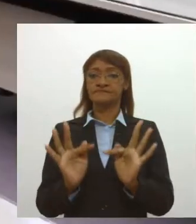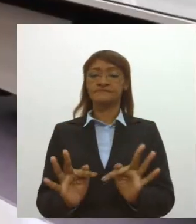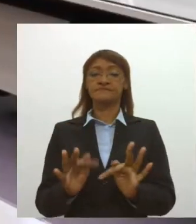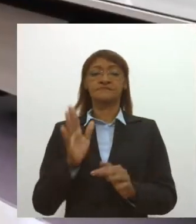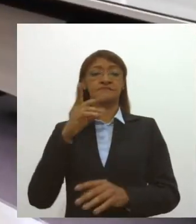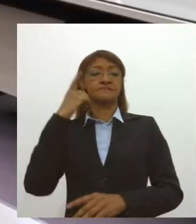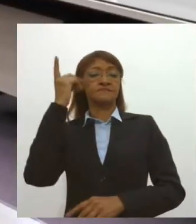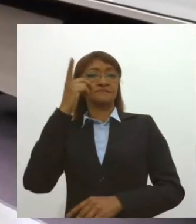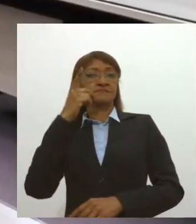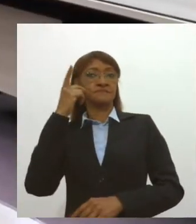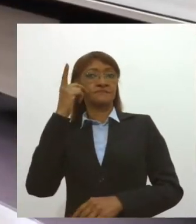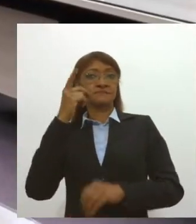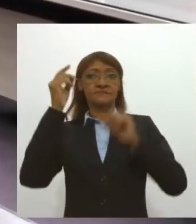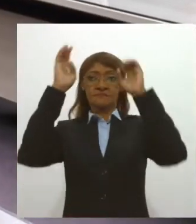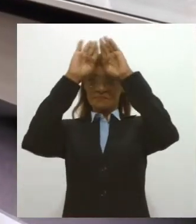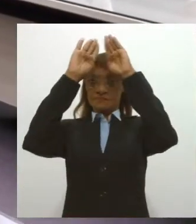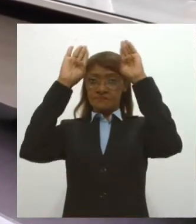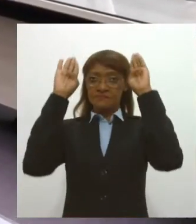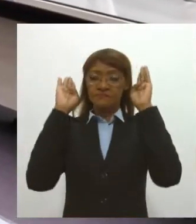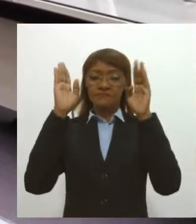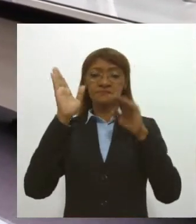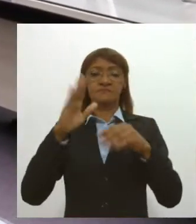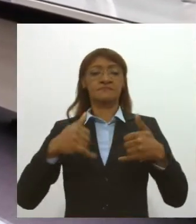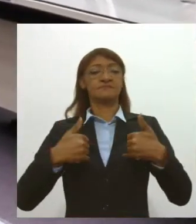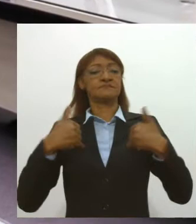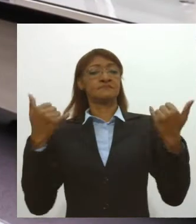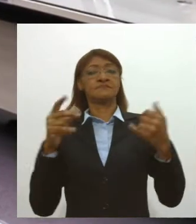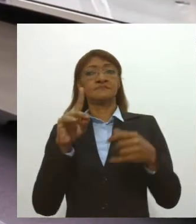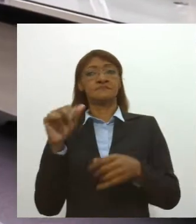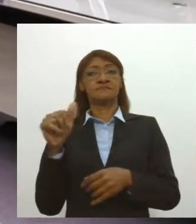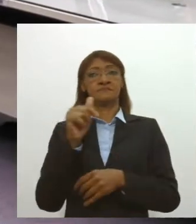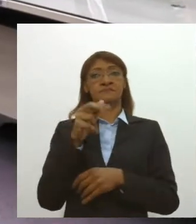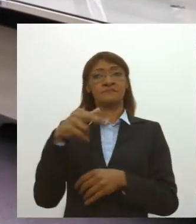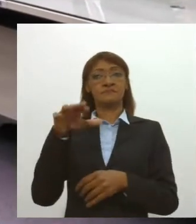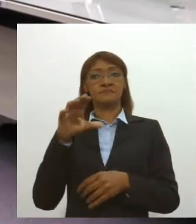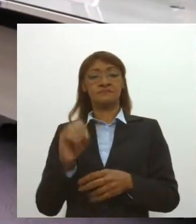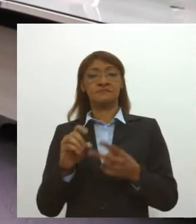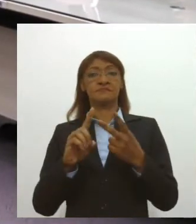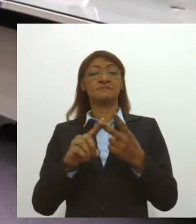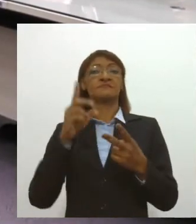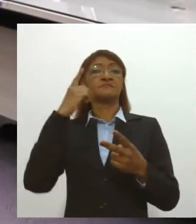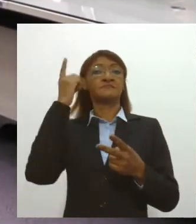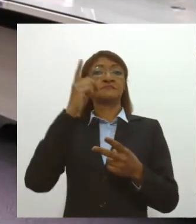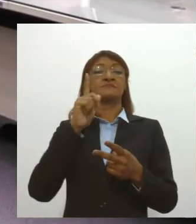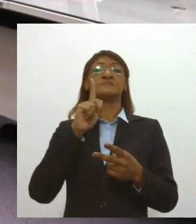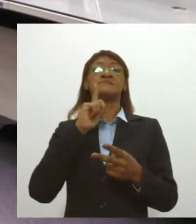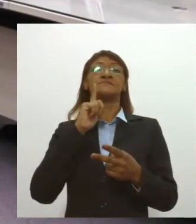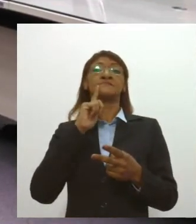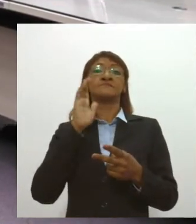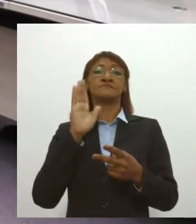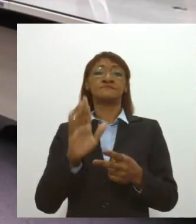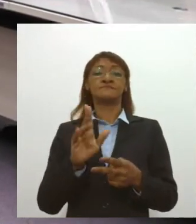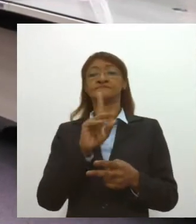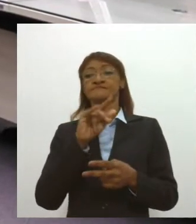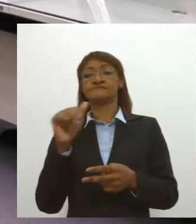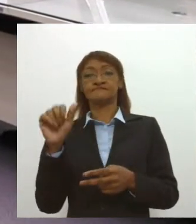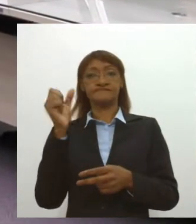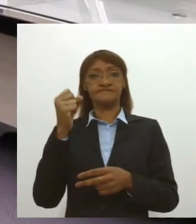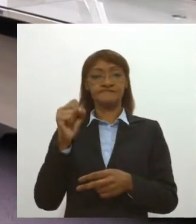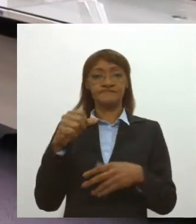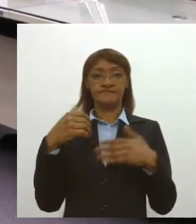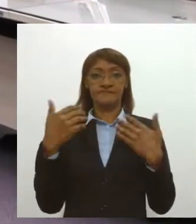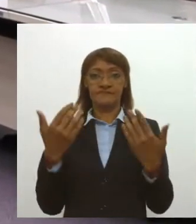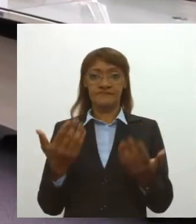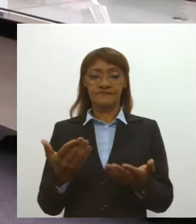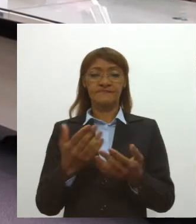deputado Samuel Carvalho, que fez aniversário no dia 7 de março, e ao deputado Gilmar Carvalho, que cumpre ciclo no